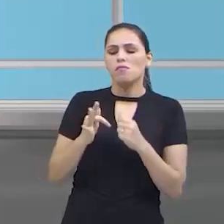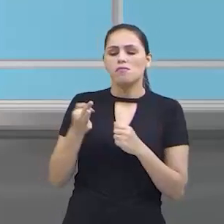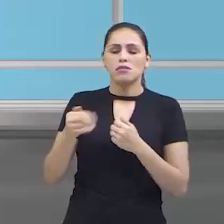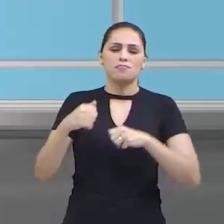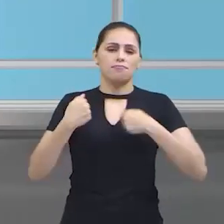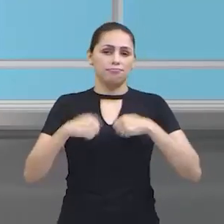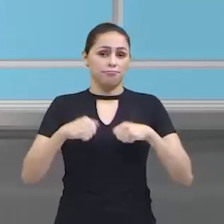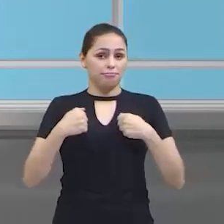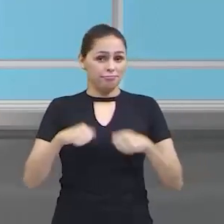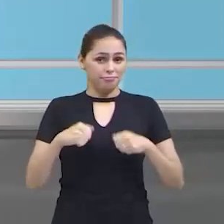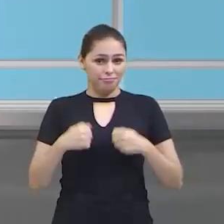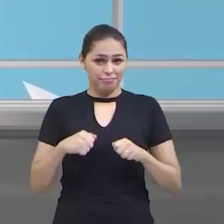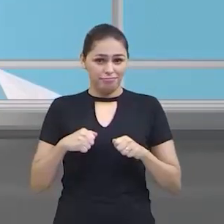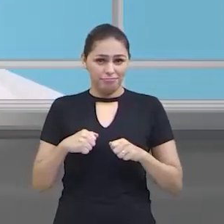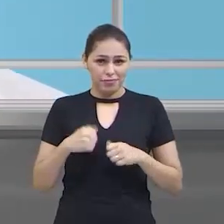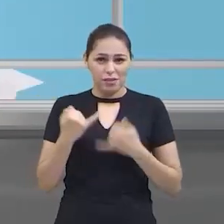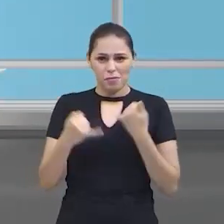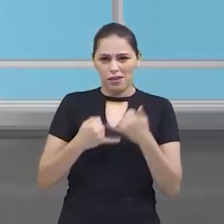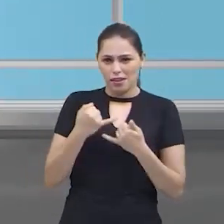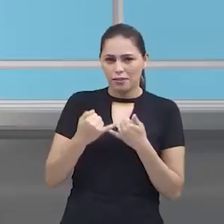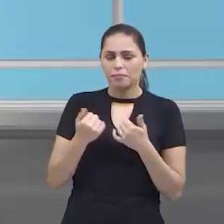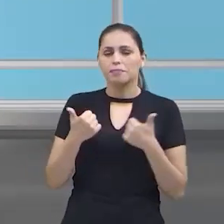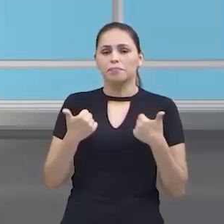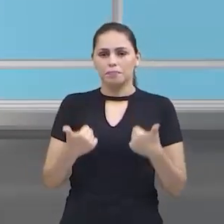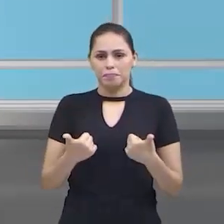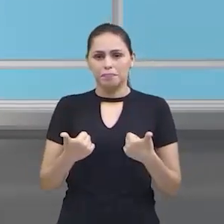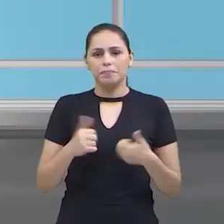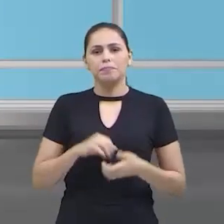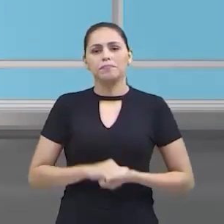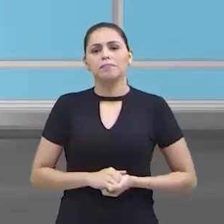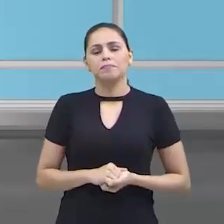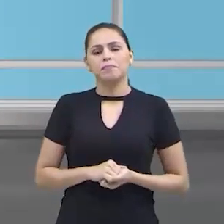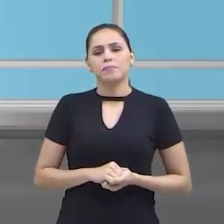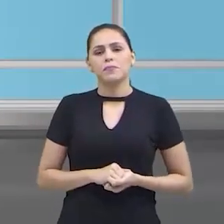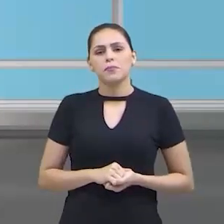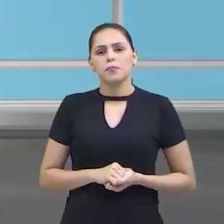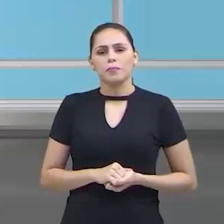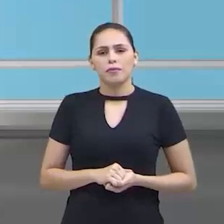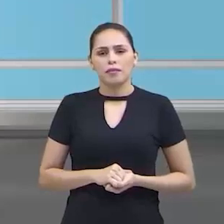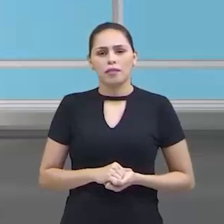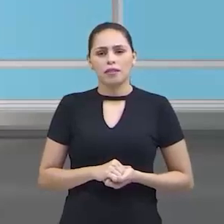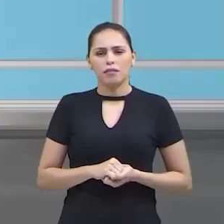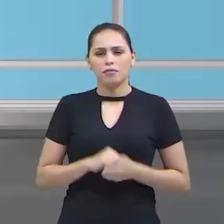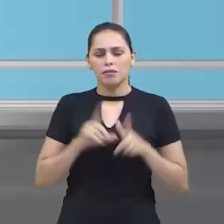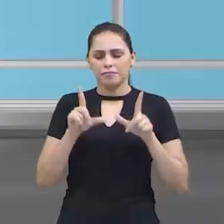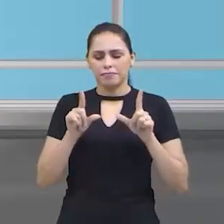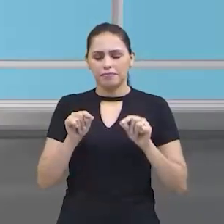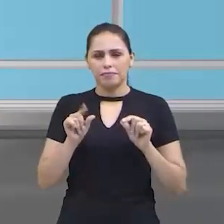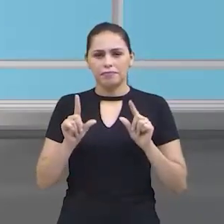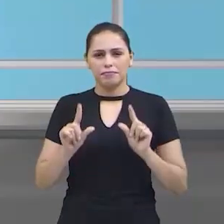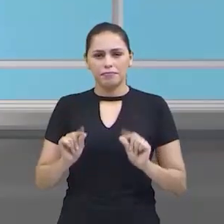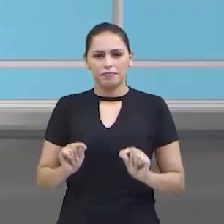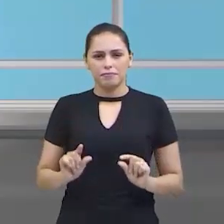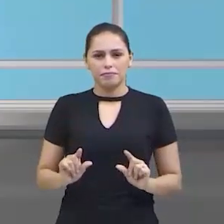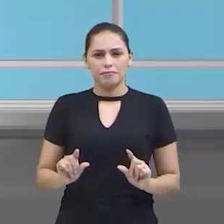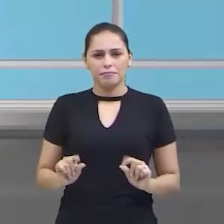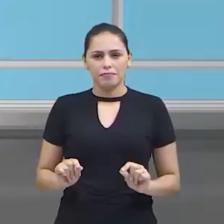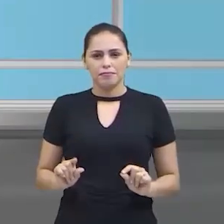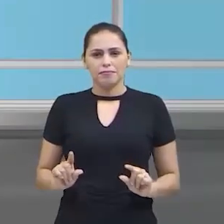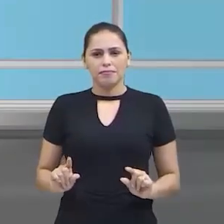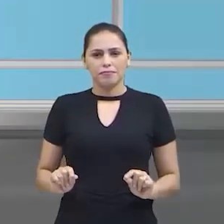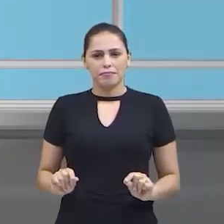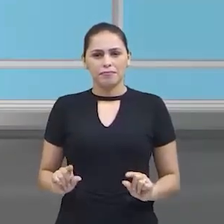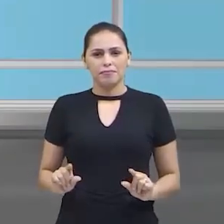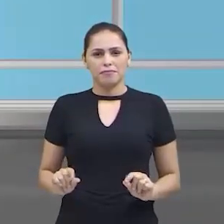precisar fazer esse movimento hoje. Certo? Muito bem. Vai baixando a mãozinha. Vai baixando.